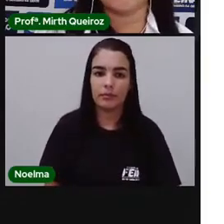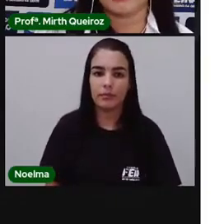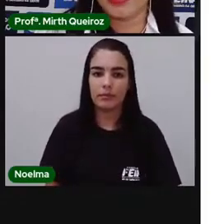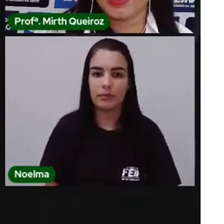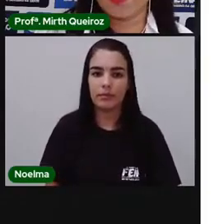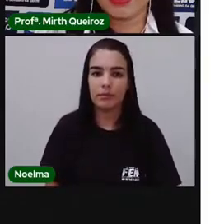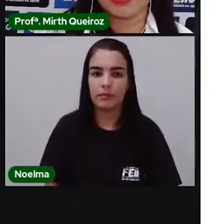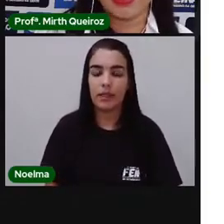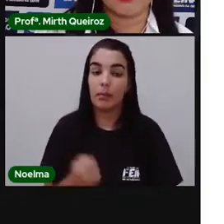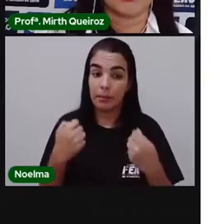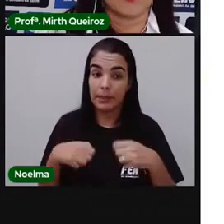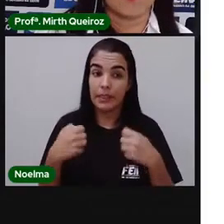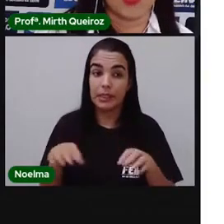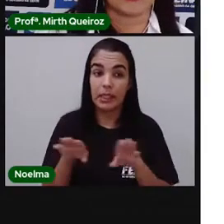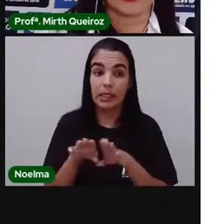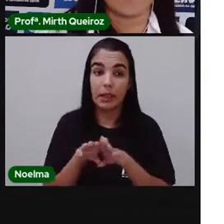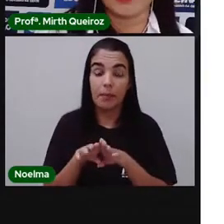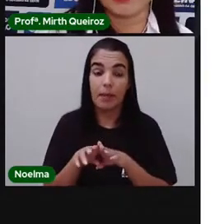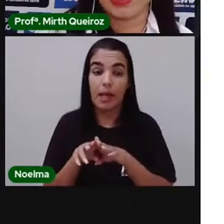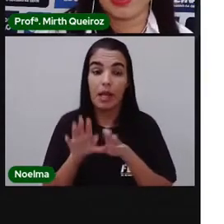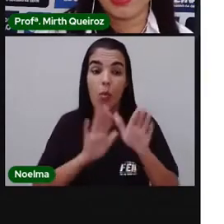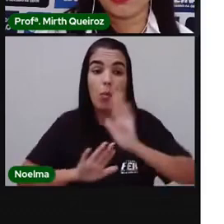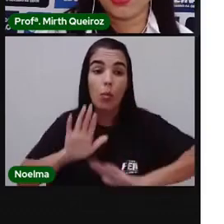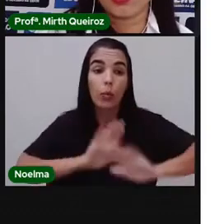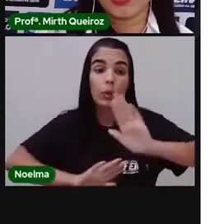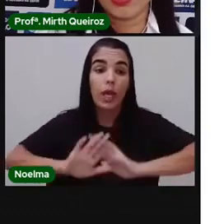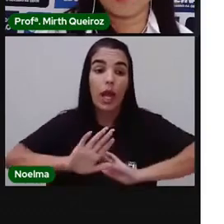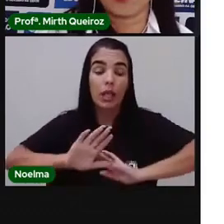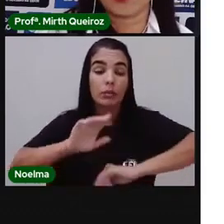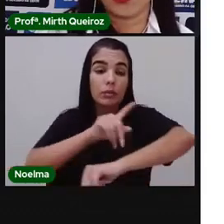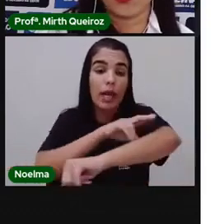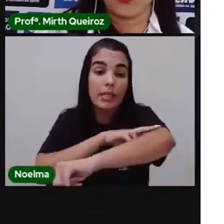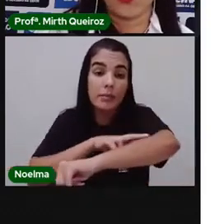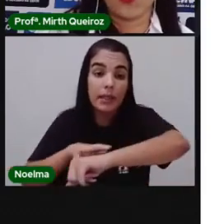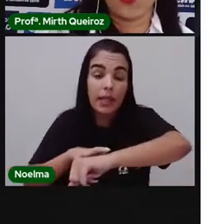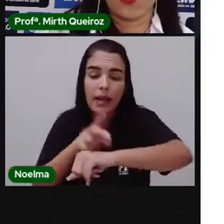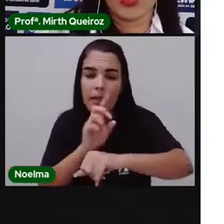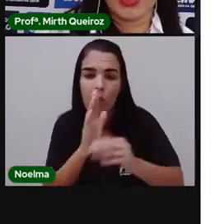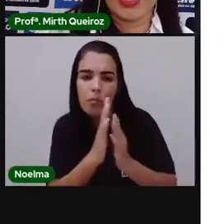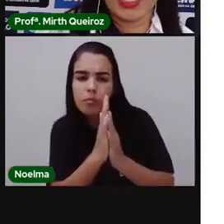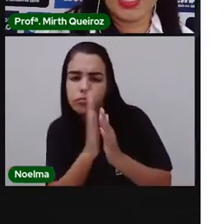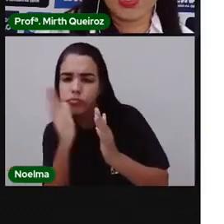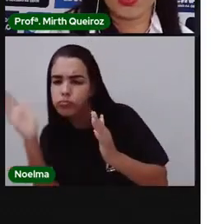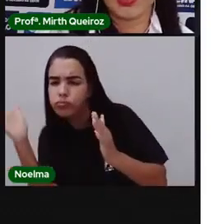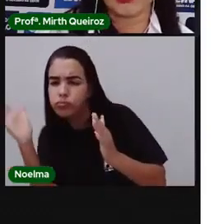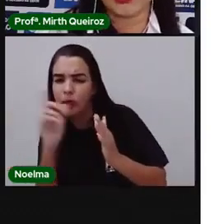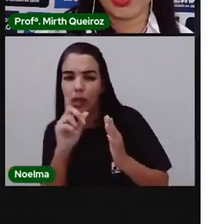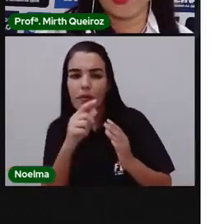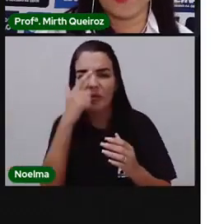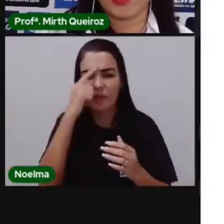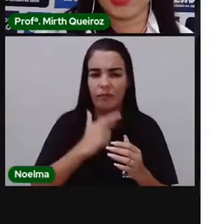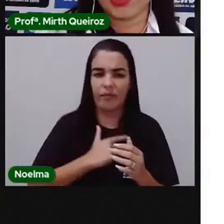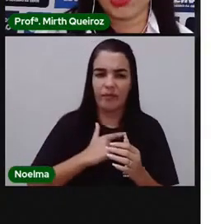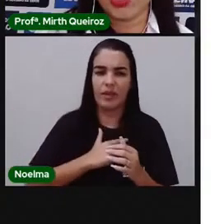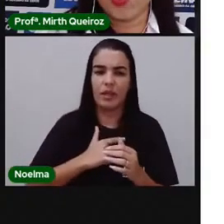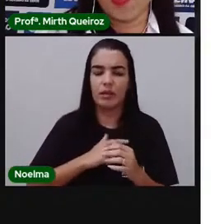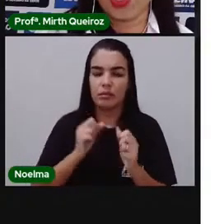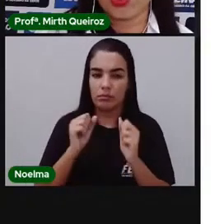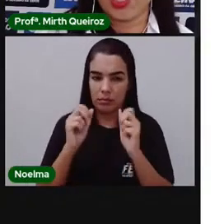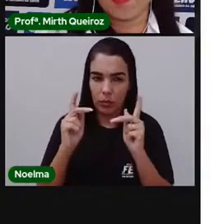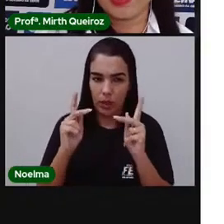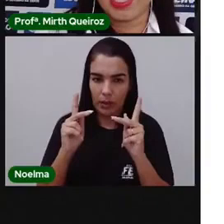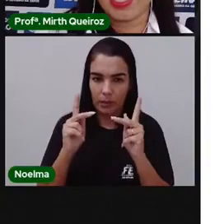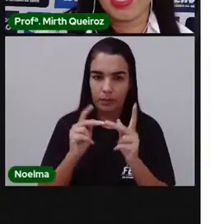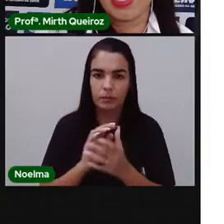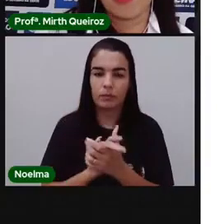também deve ser respeitada. Eu não posso ultrapassar. Nós temos o início e a gente tem o fim. A gente não